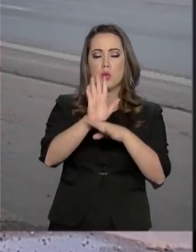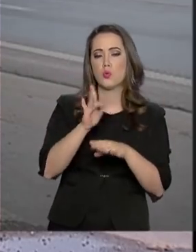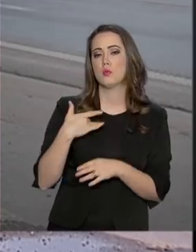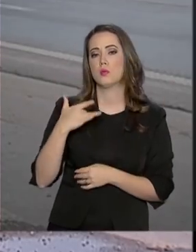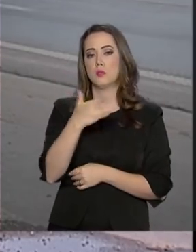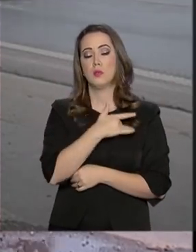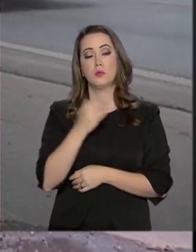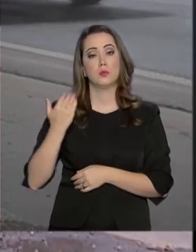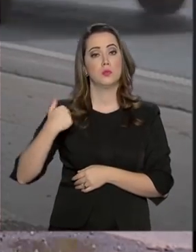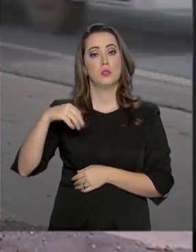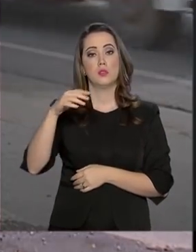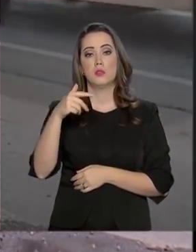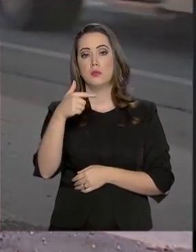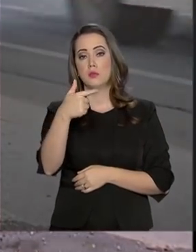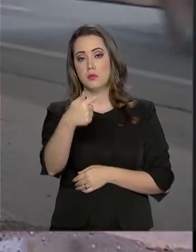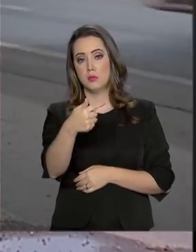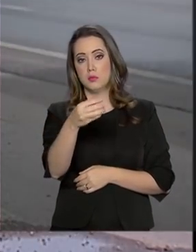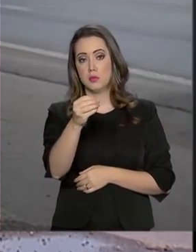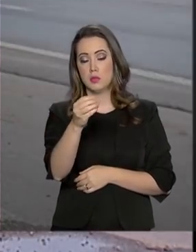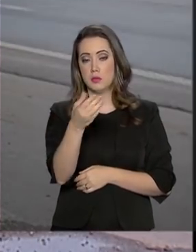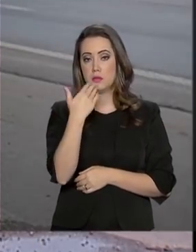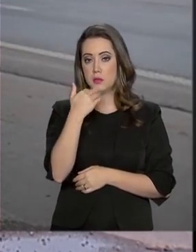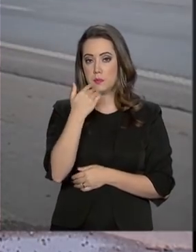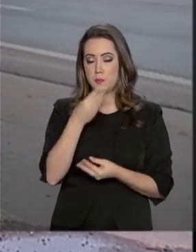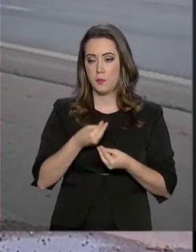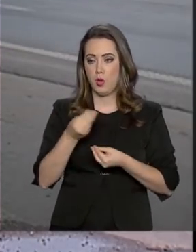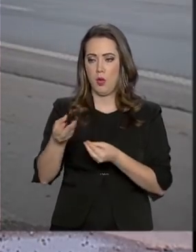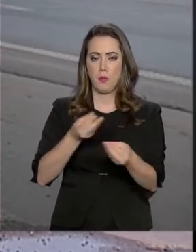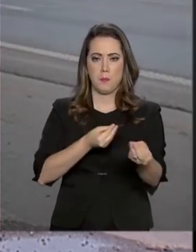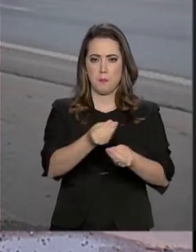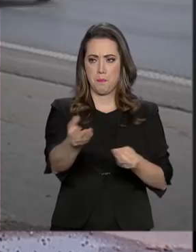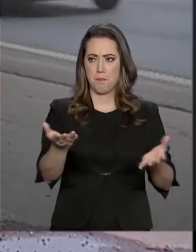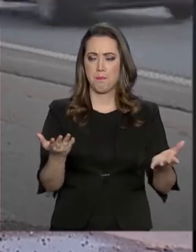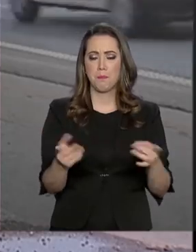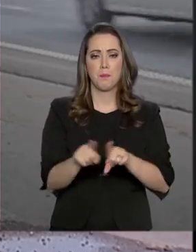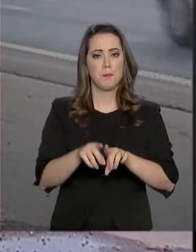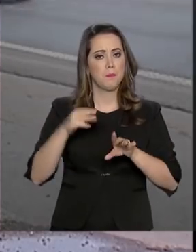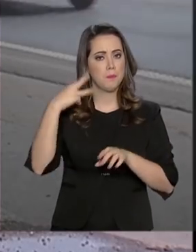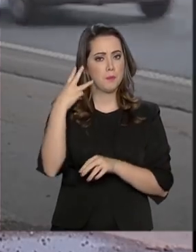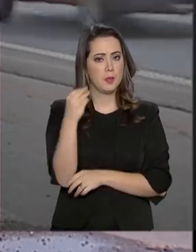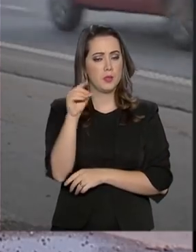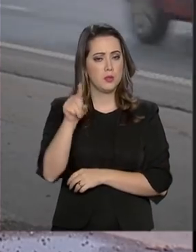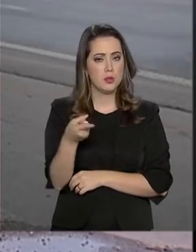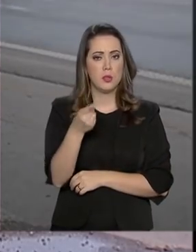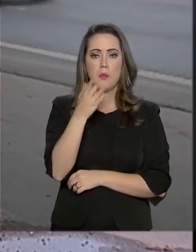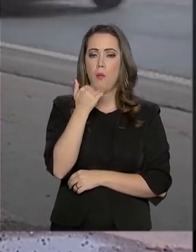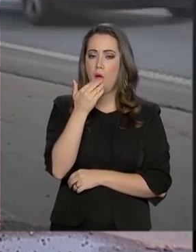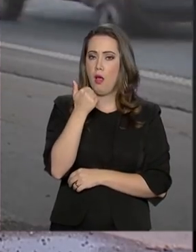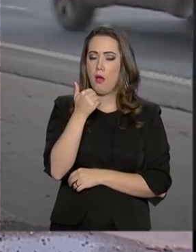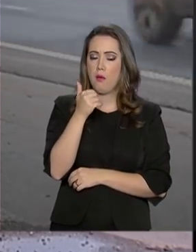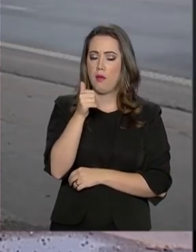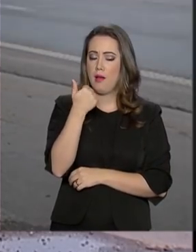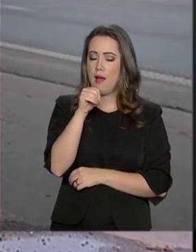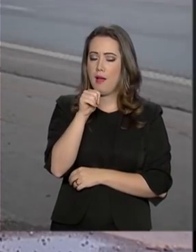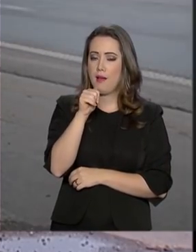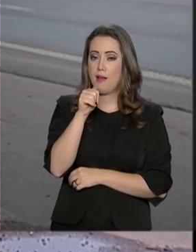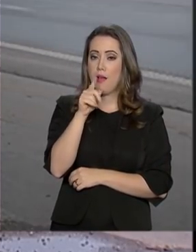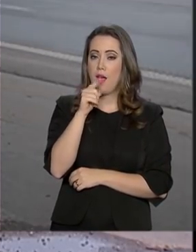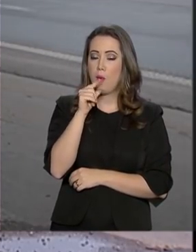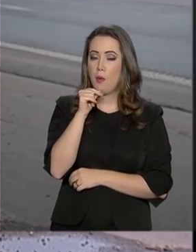saúde e mais de 700 refeições foram distribuídas e 30 mil litros de água potável foram